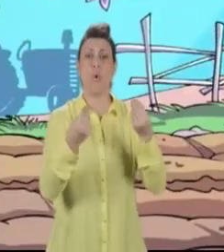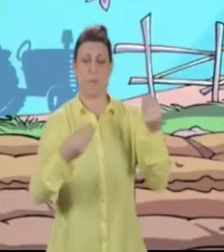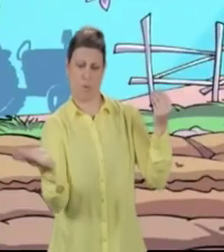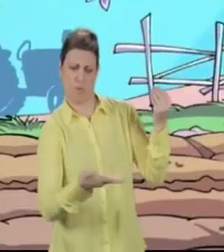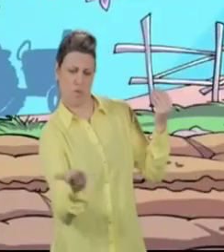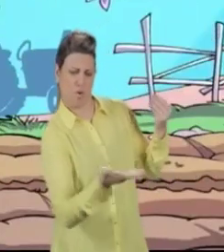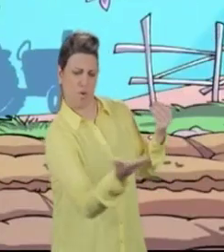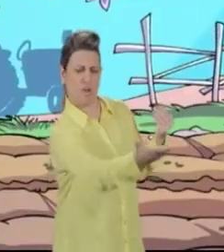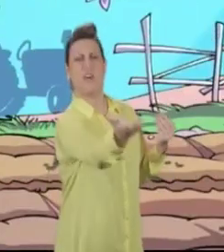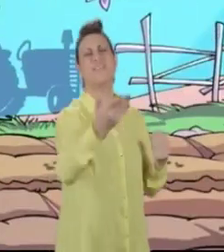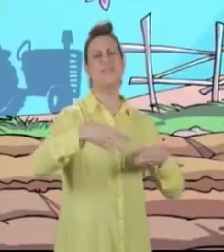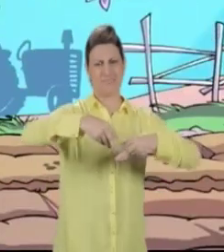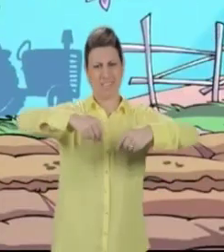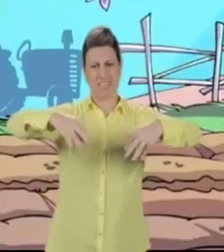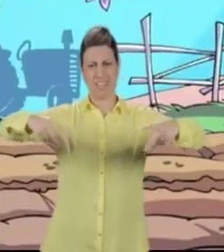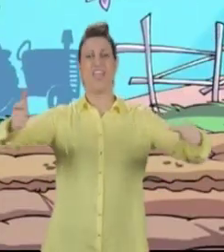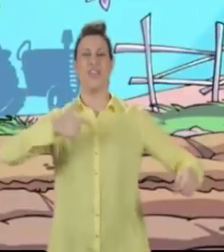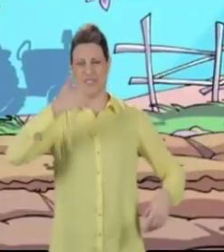arar,